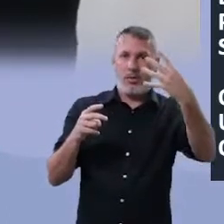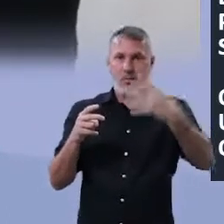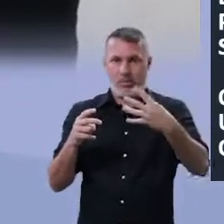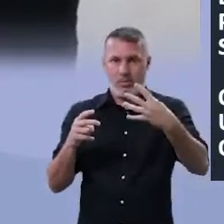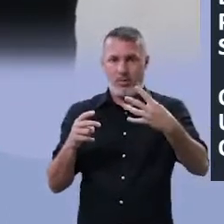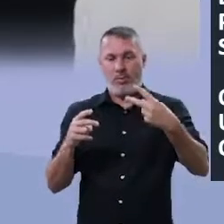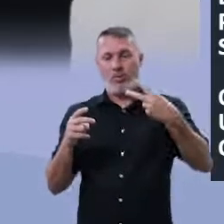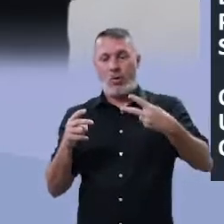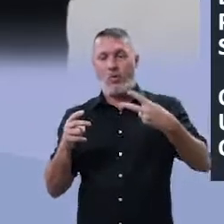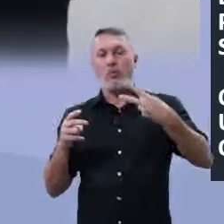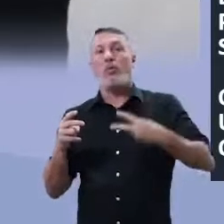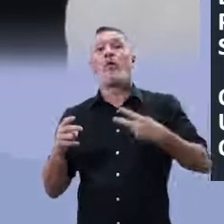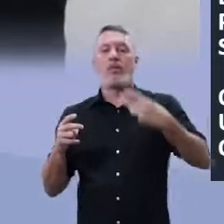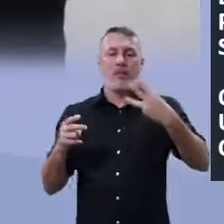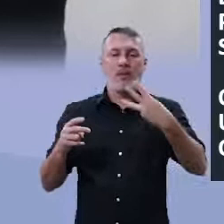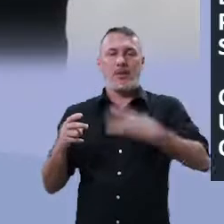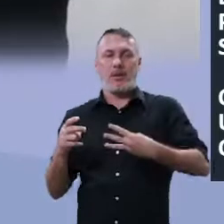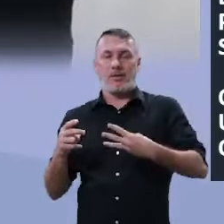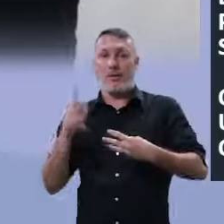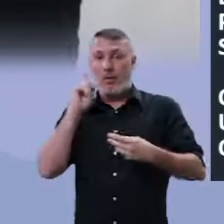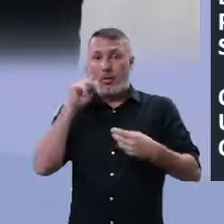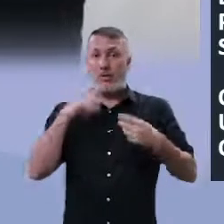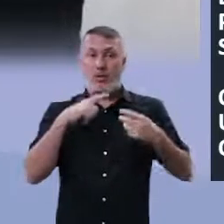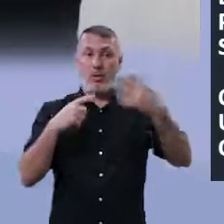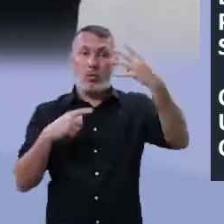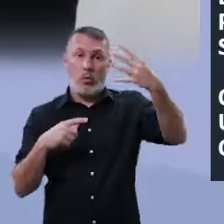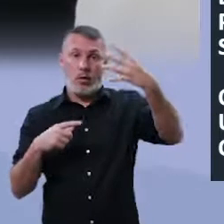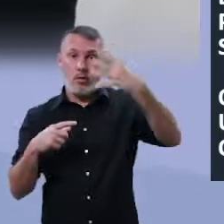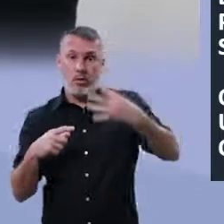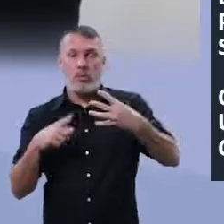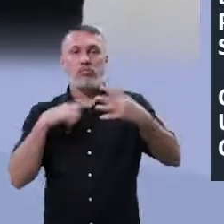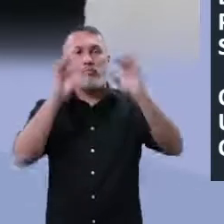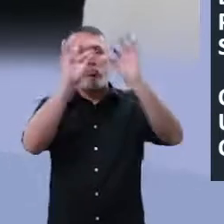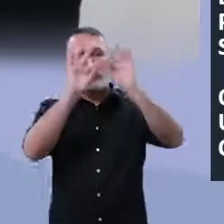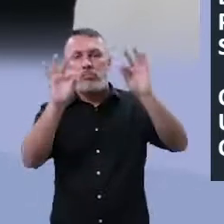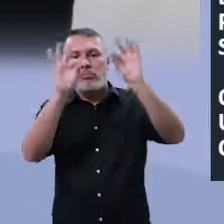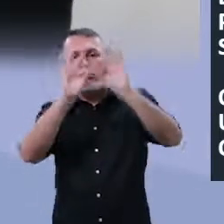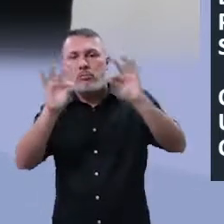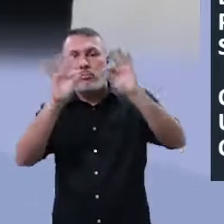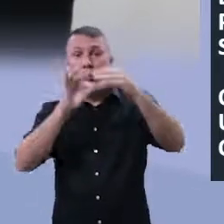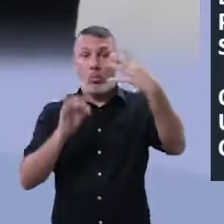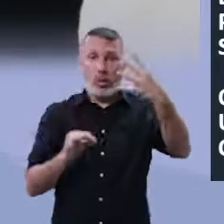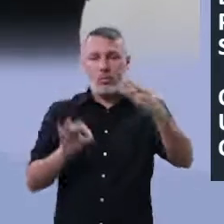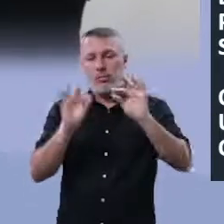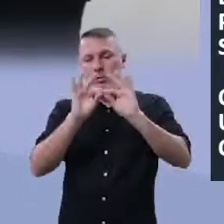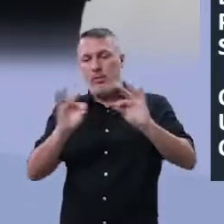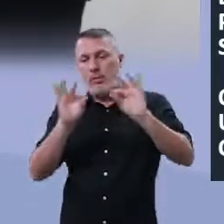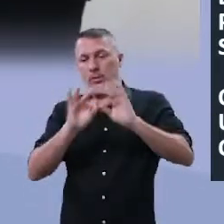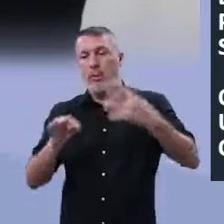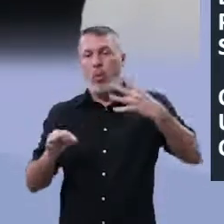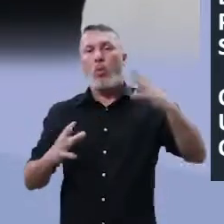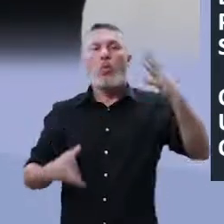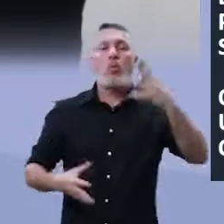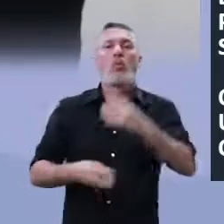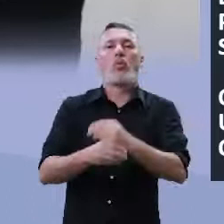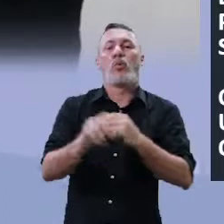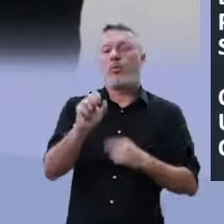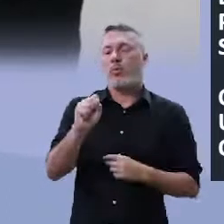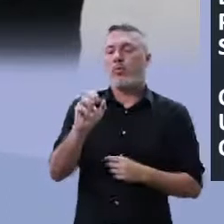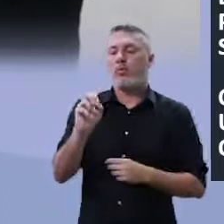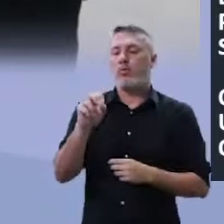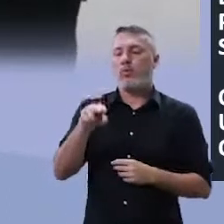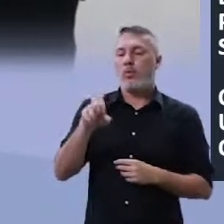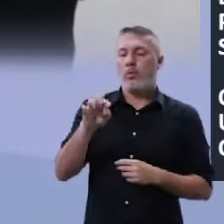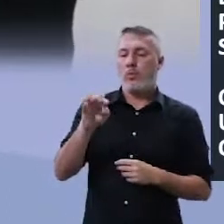E as outras duas? Três, três. Então, duas quadras com dois tercetos. Você tem aí um soneto.